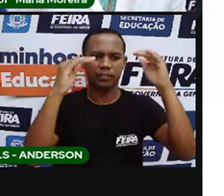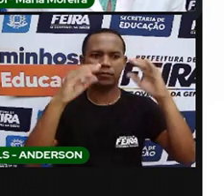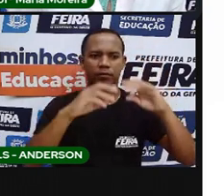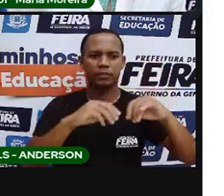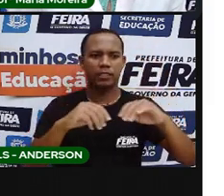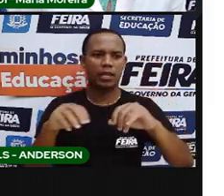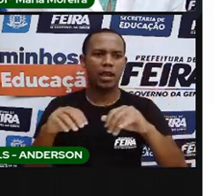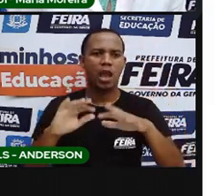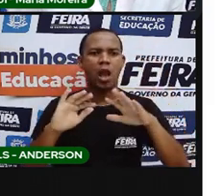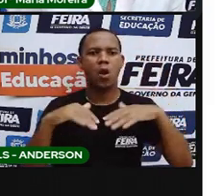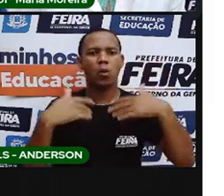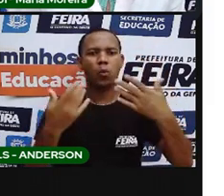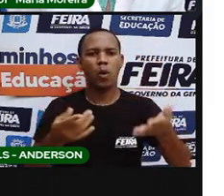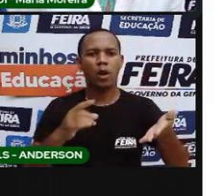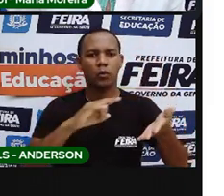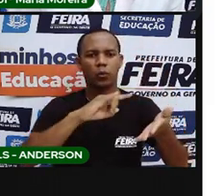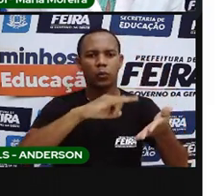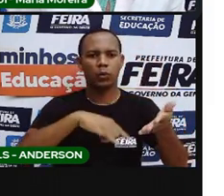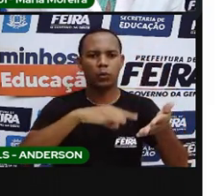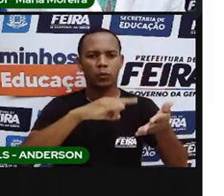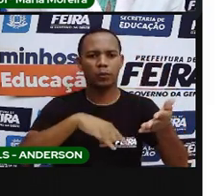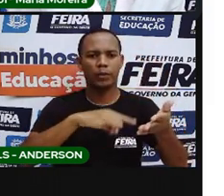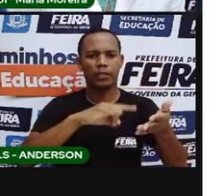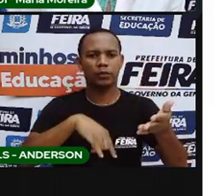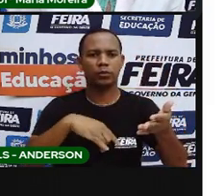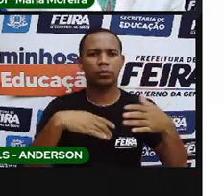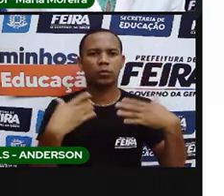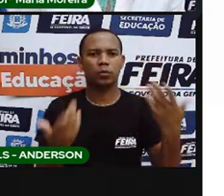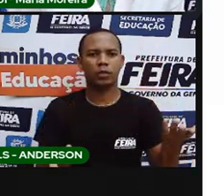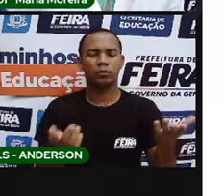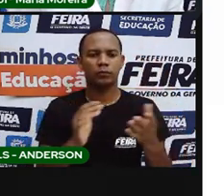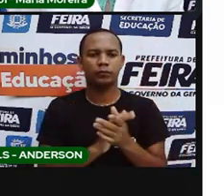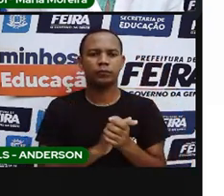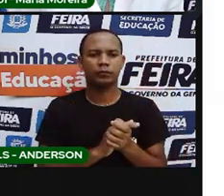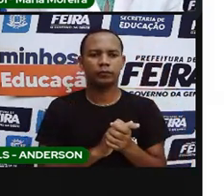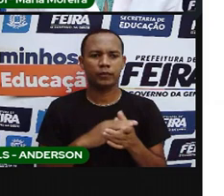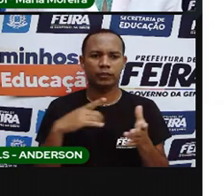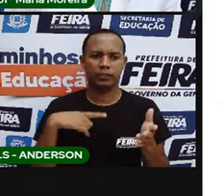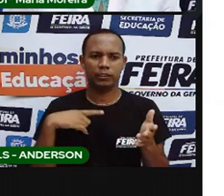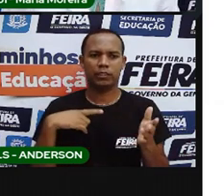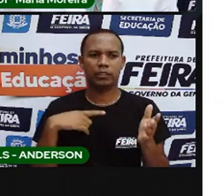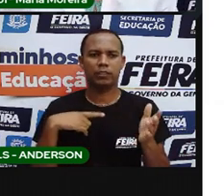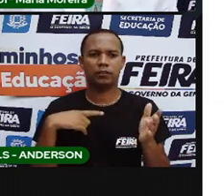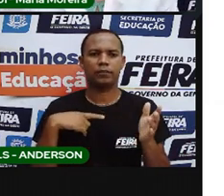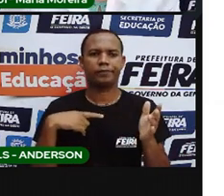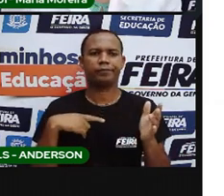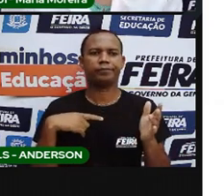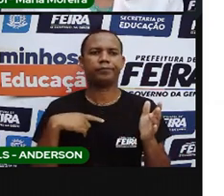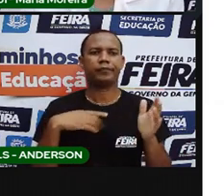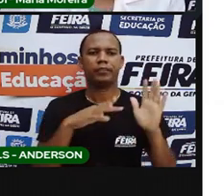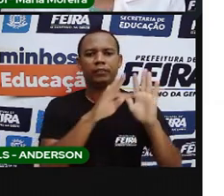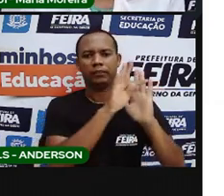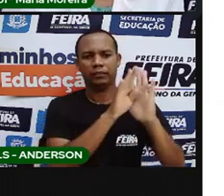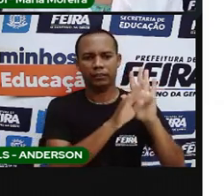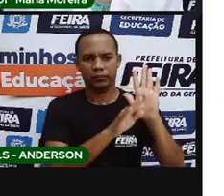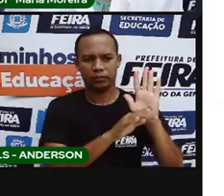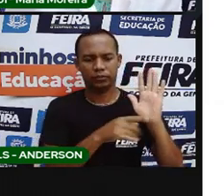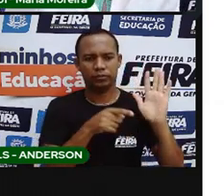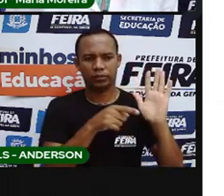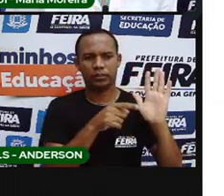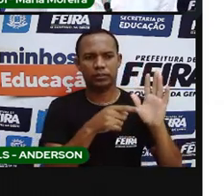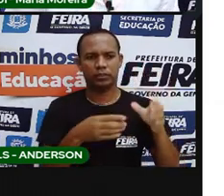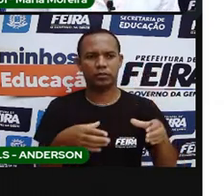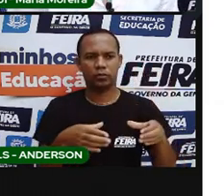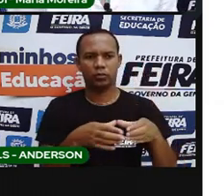o documento que dá a ele essa garantia? Está lá no texto. Você concorda que os povos indígenas